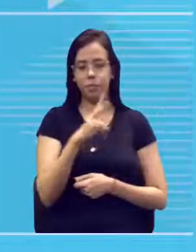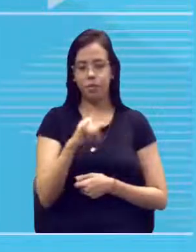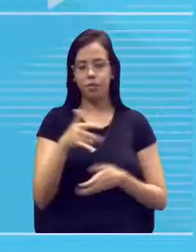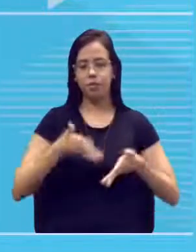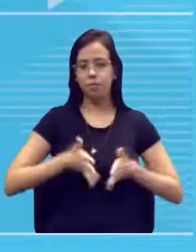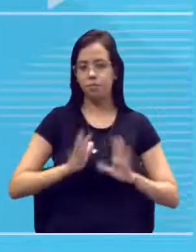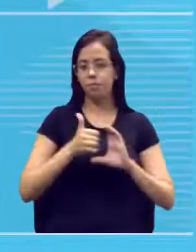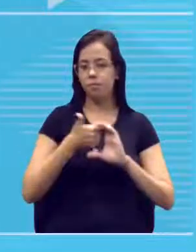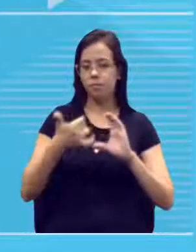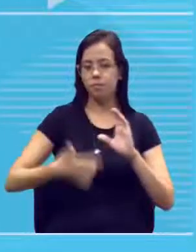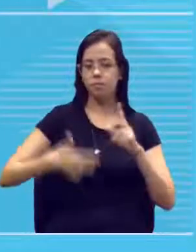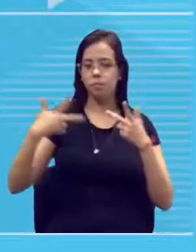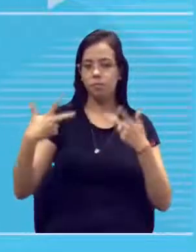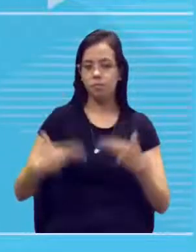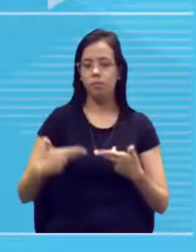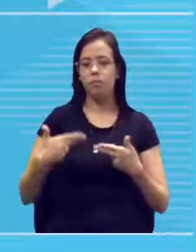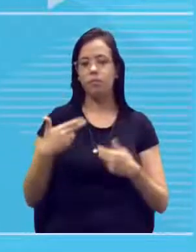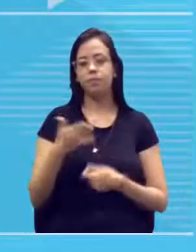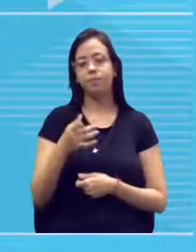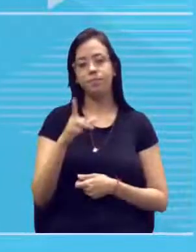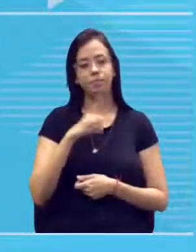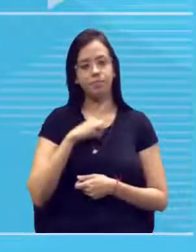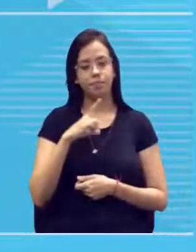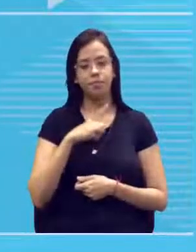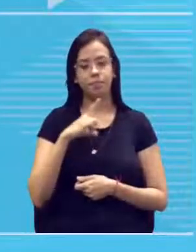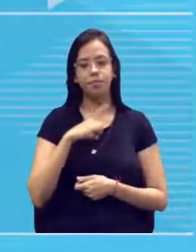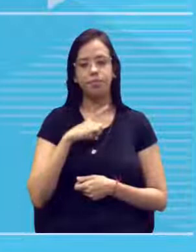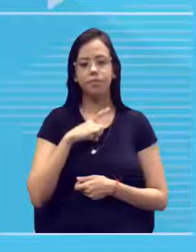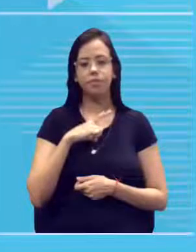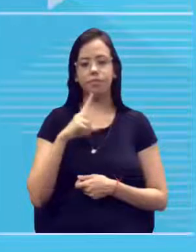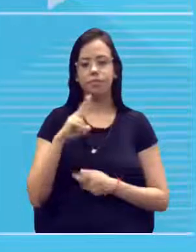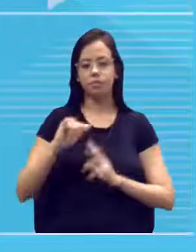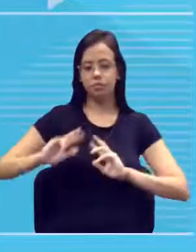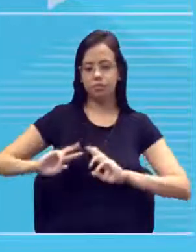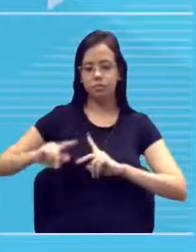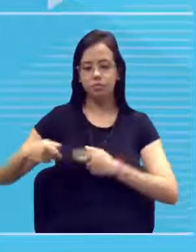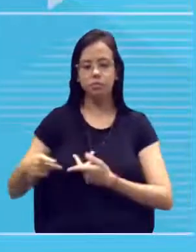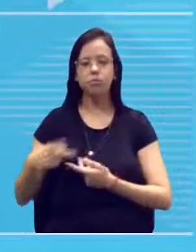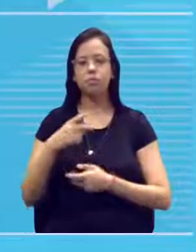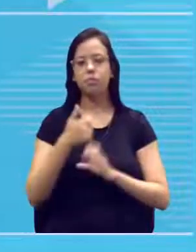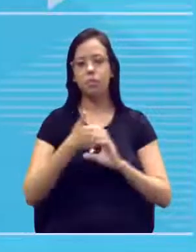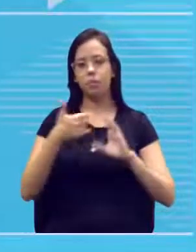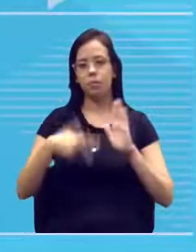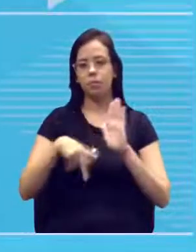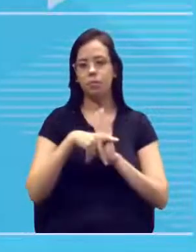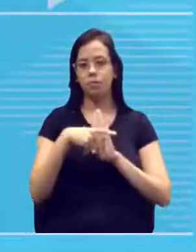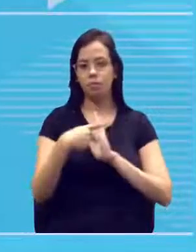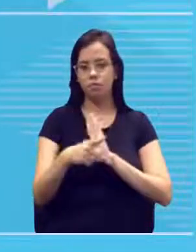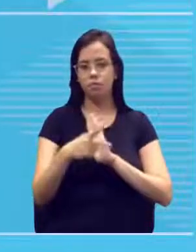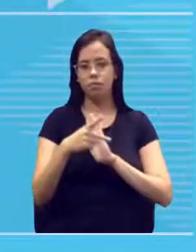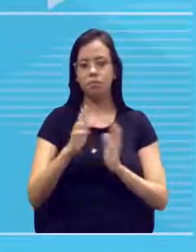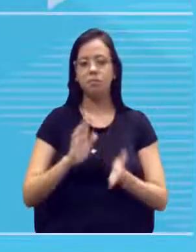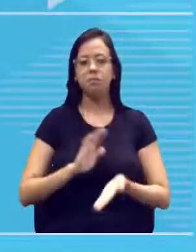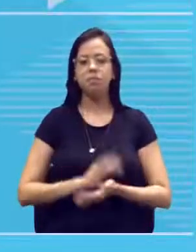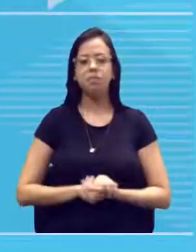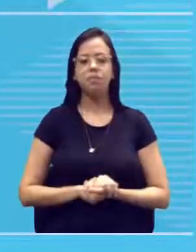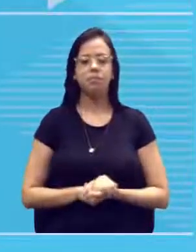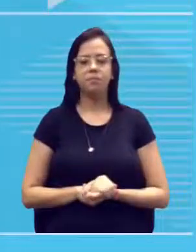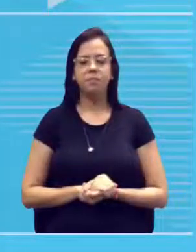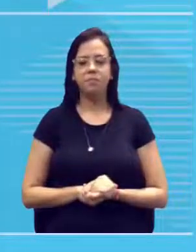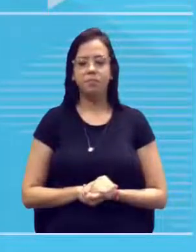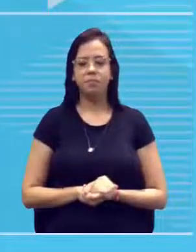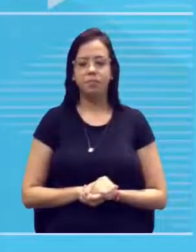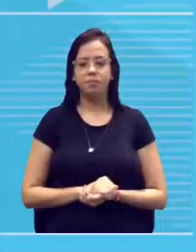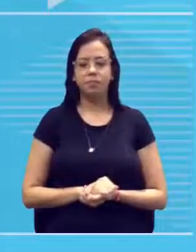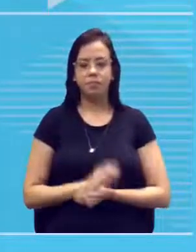mesmas características que você tem, tá? Eles vão herdar as características que você tem. Claro, tá?